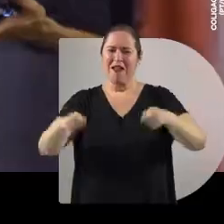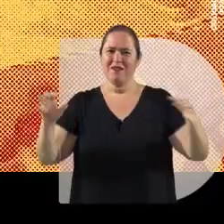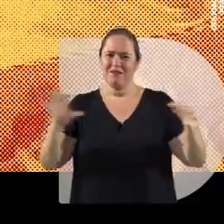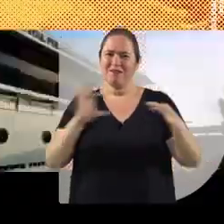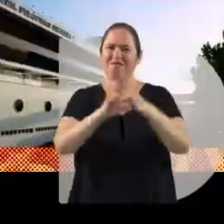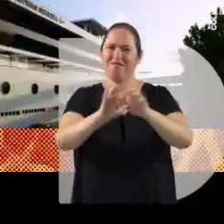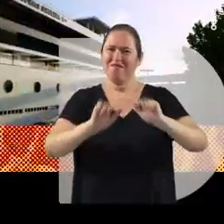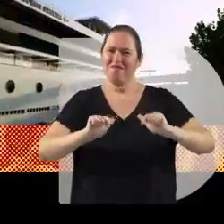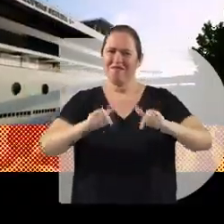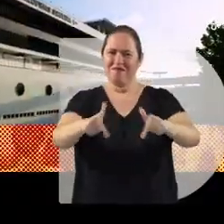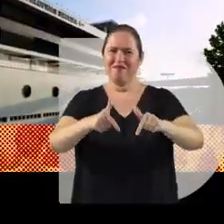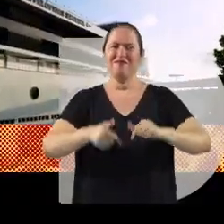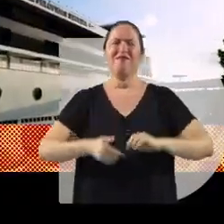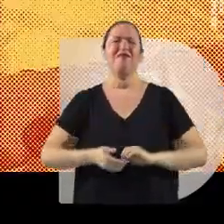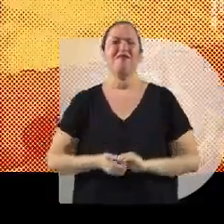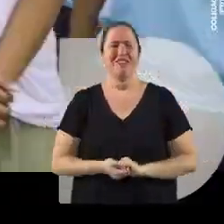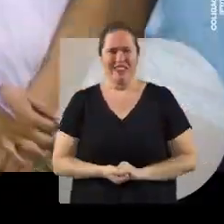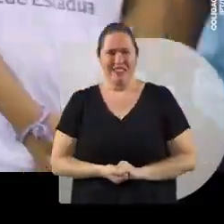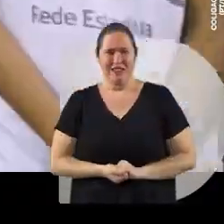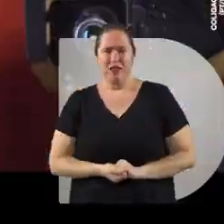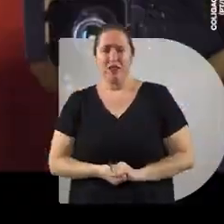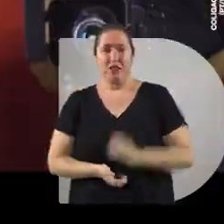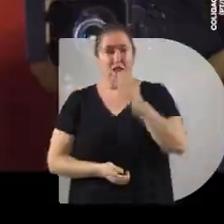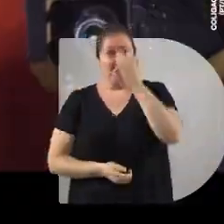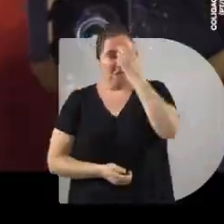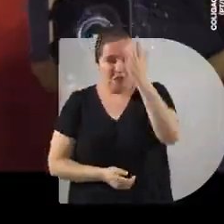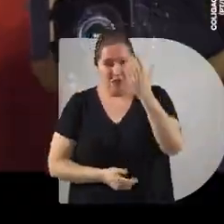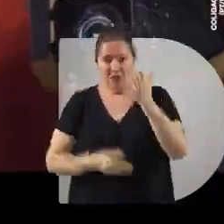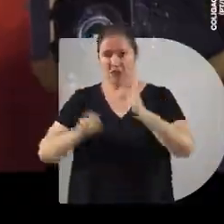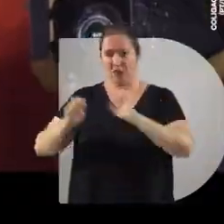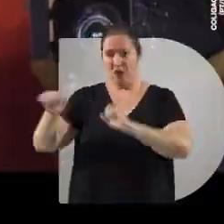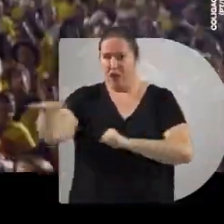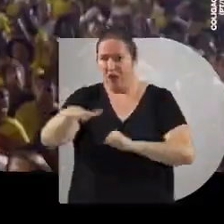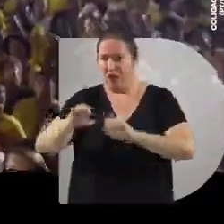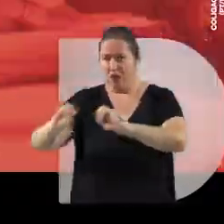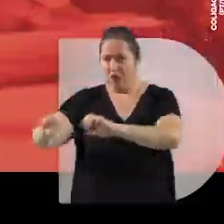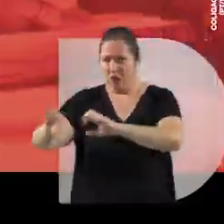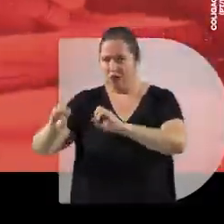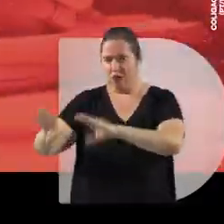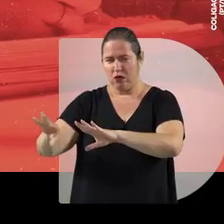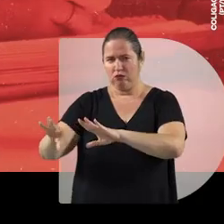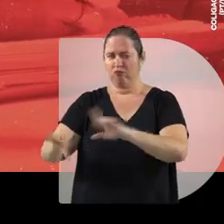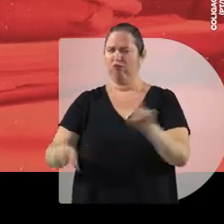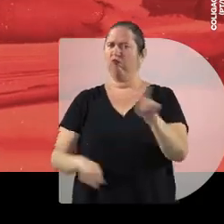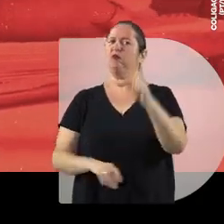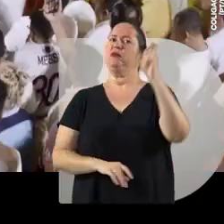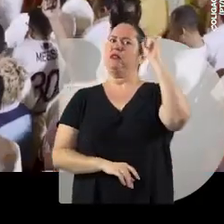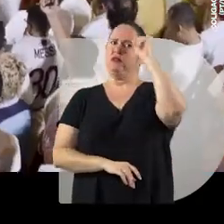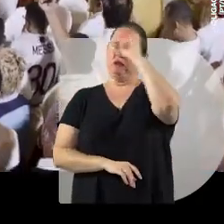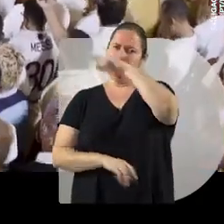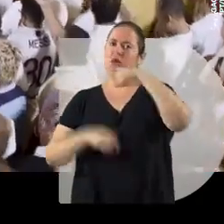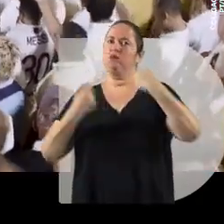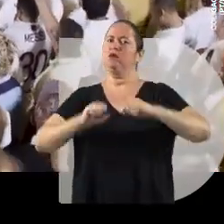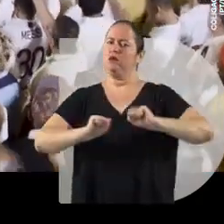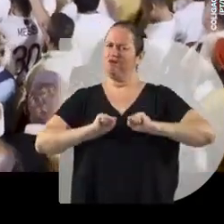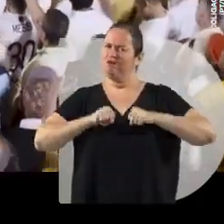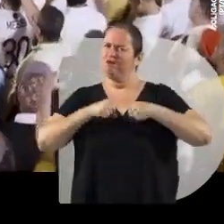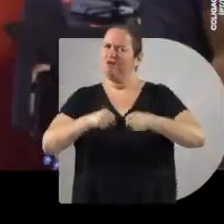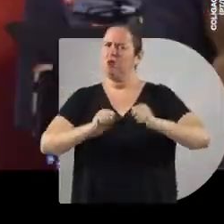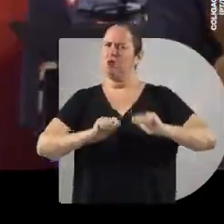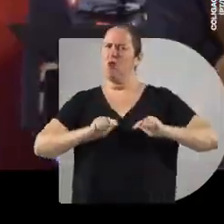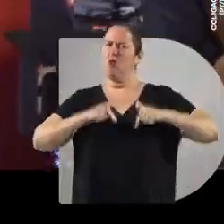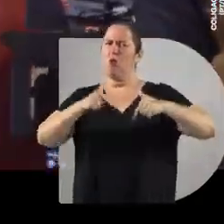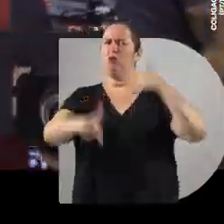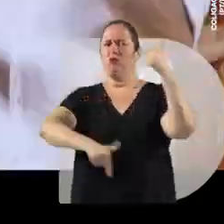e capacidade de fazer. Não foi fácil fazer o que nós fizemos na educação. Exigiu de todos